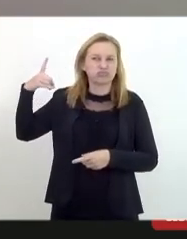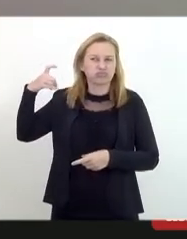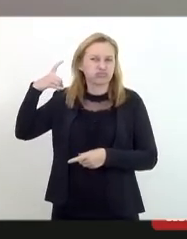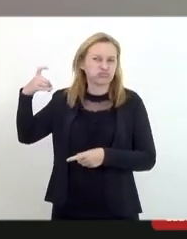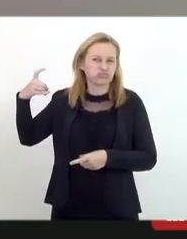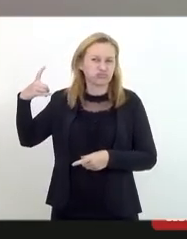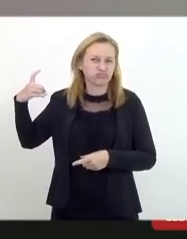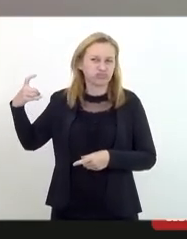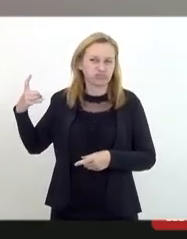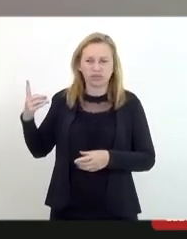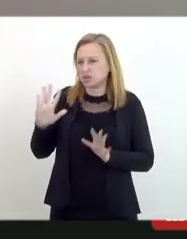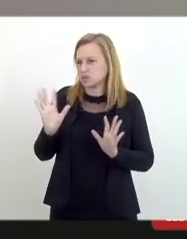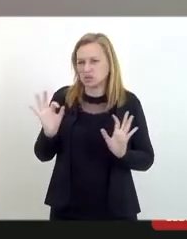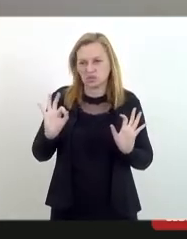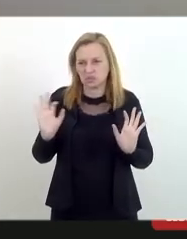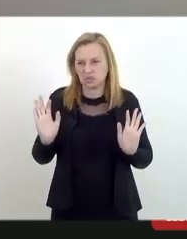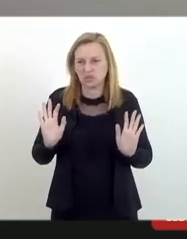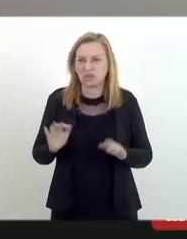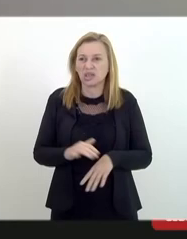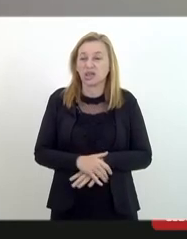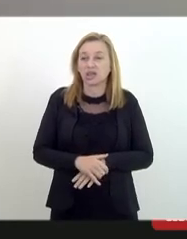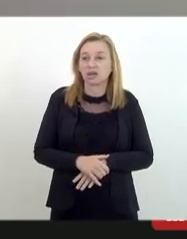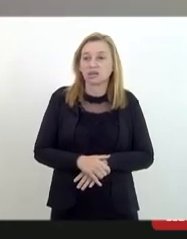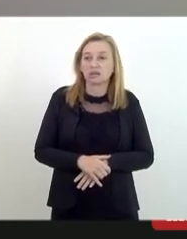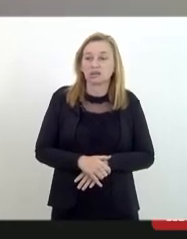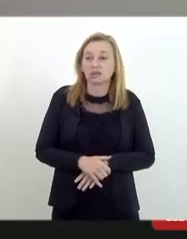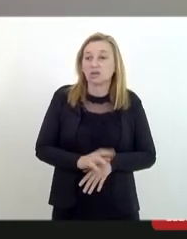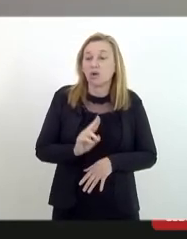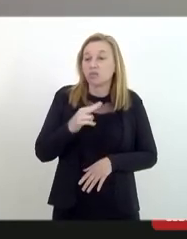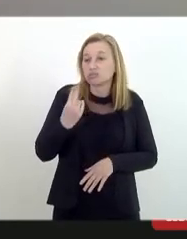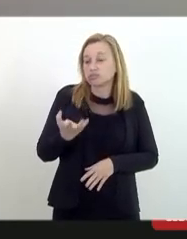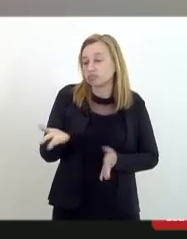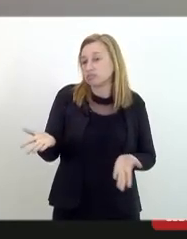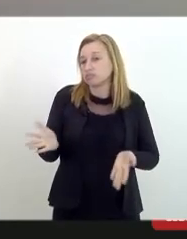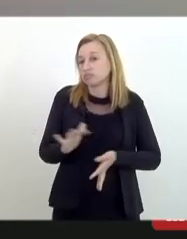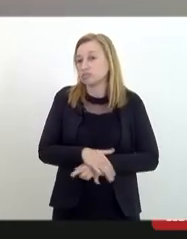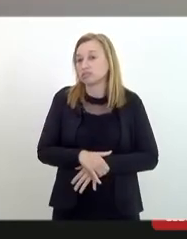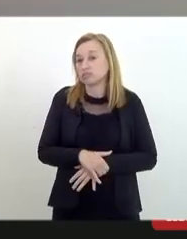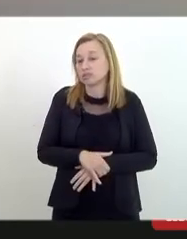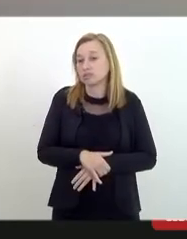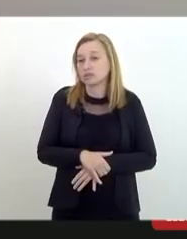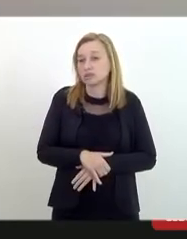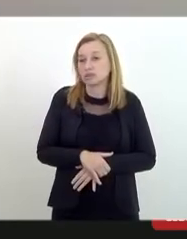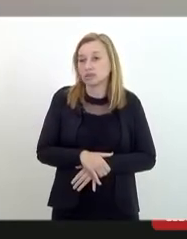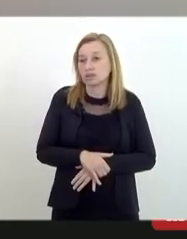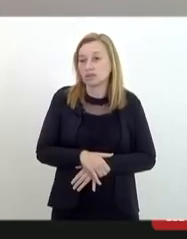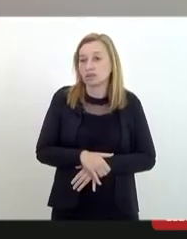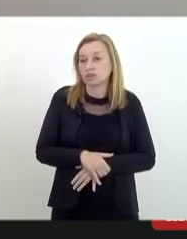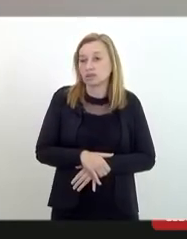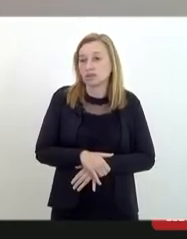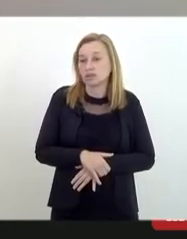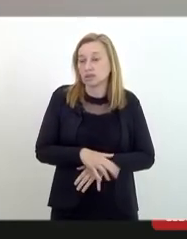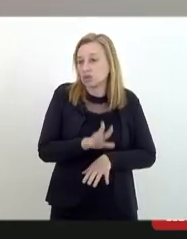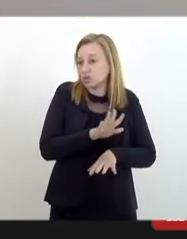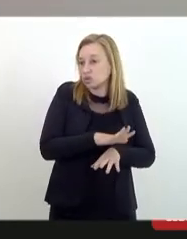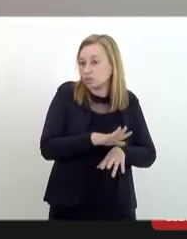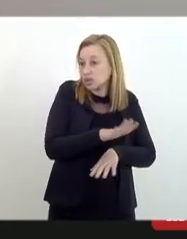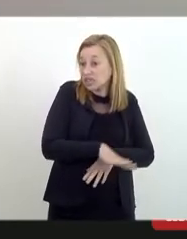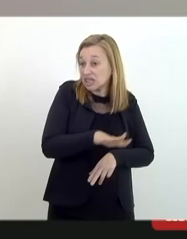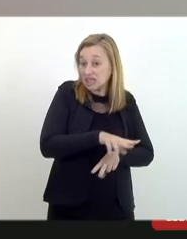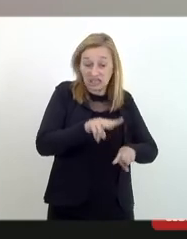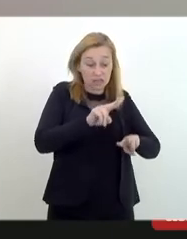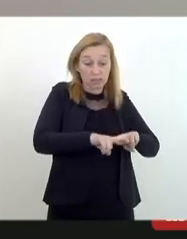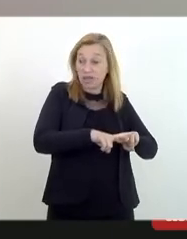uma suposta uma criança que esteja supostamente em cárcere privado ou maus tratos